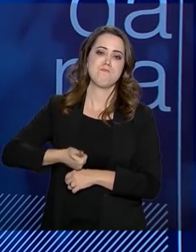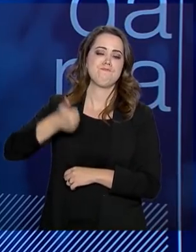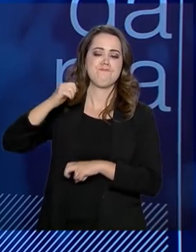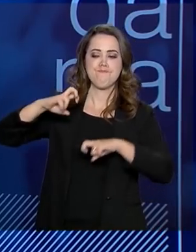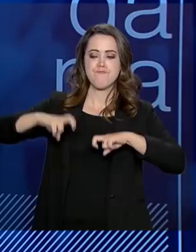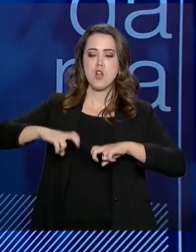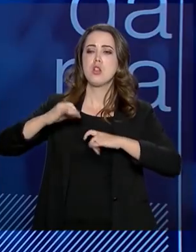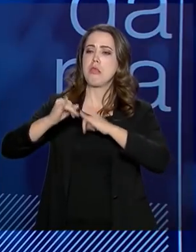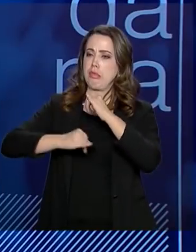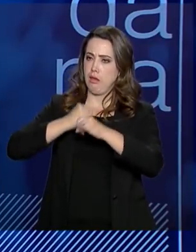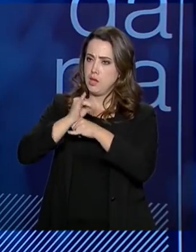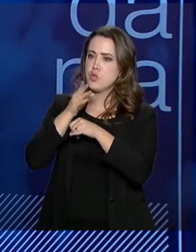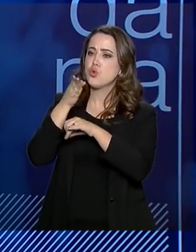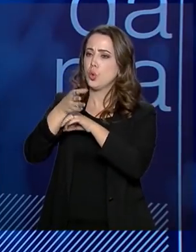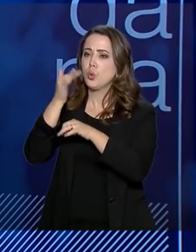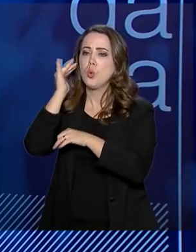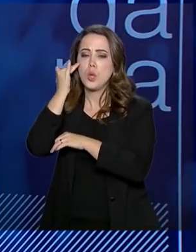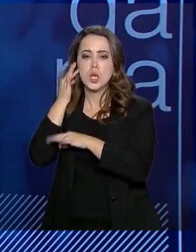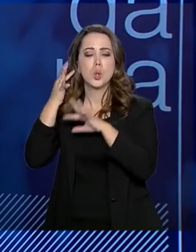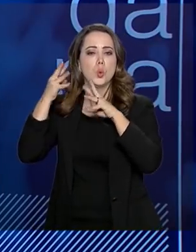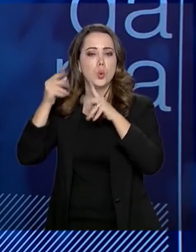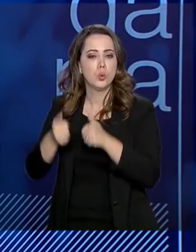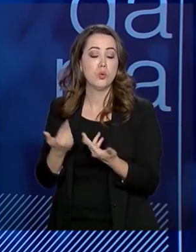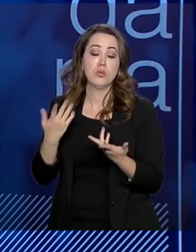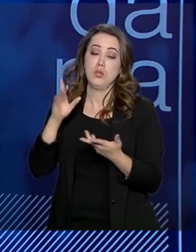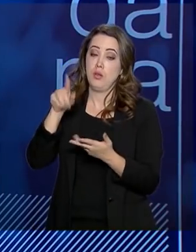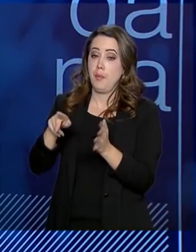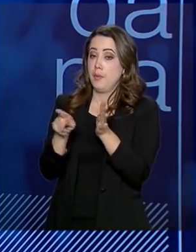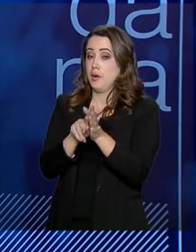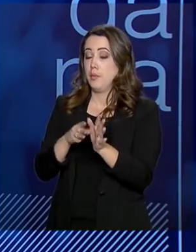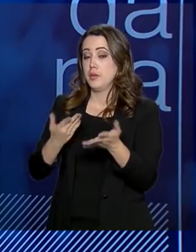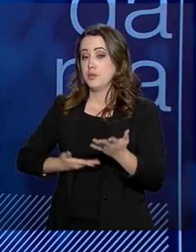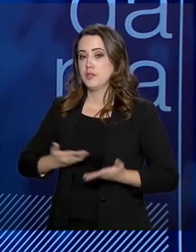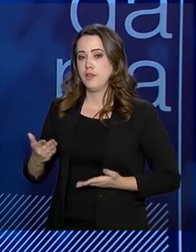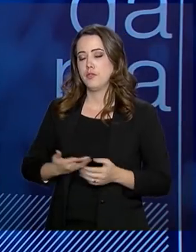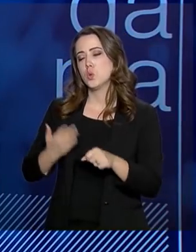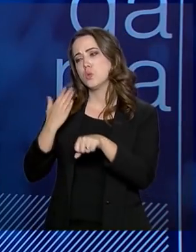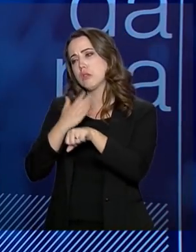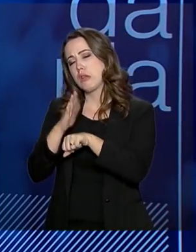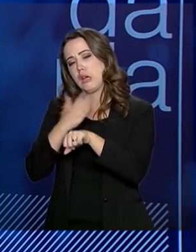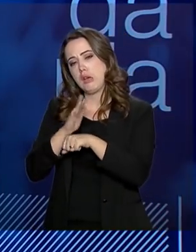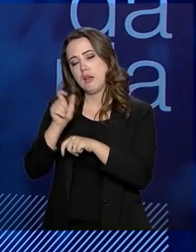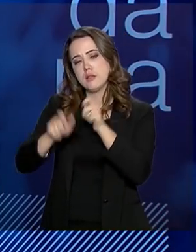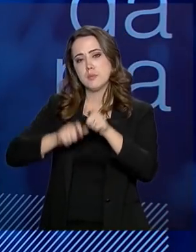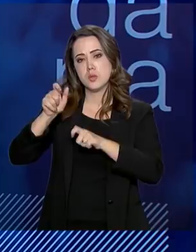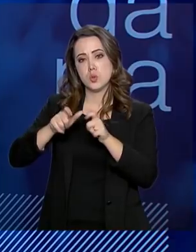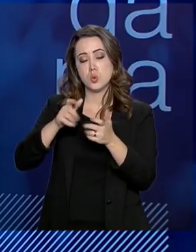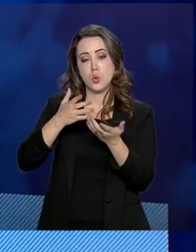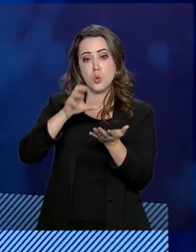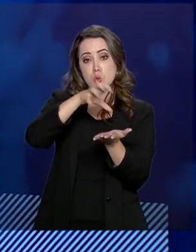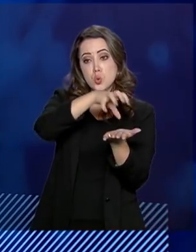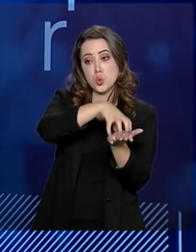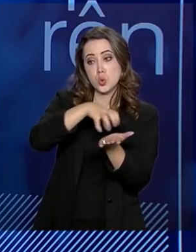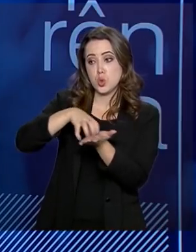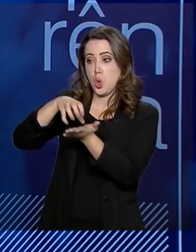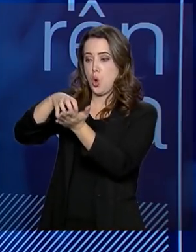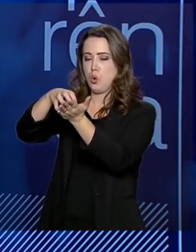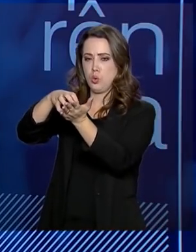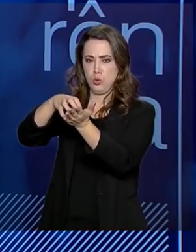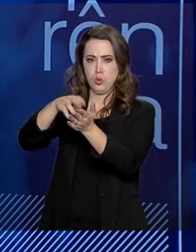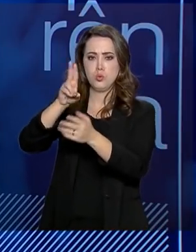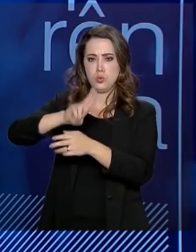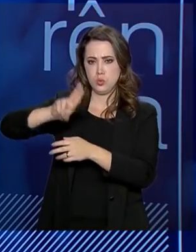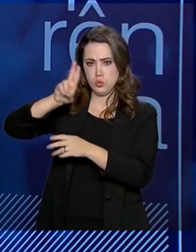Então, faz parte do processo de implantação de serviços, treinar os próprios órgãos públicos a atender por um meio